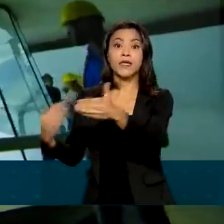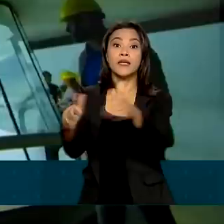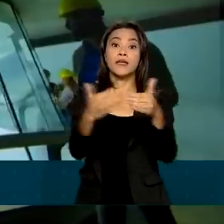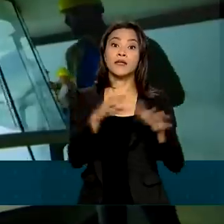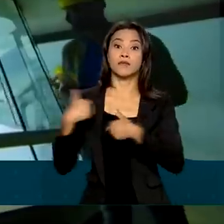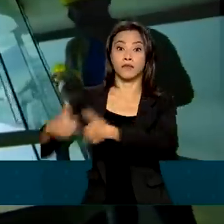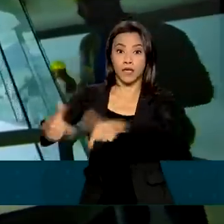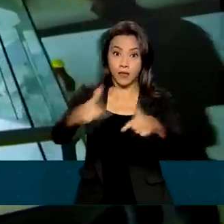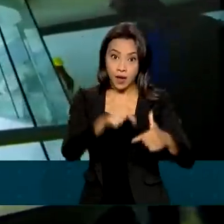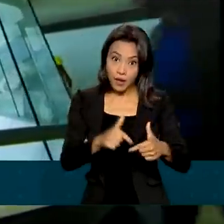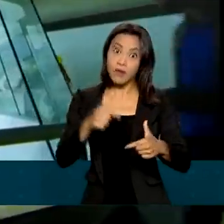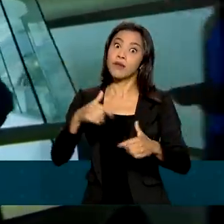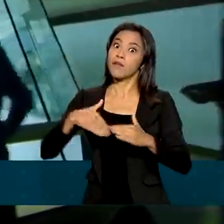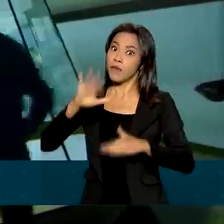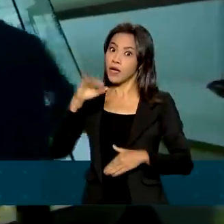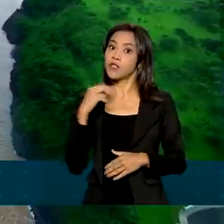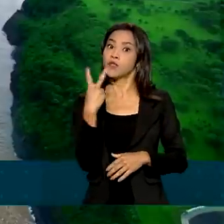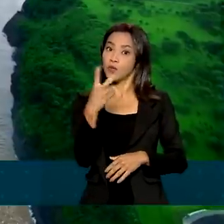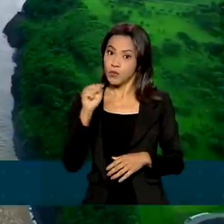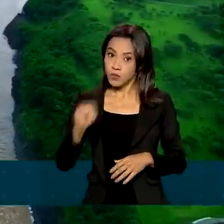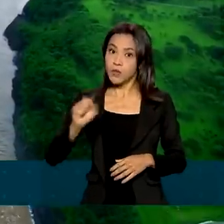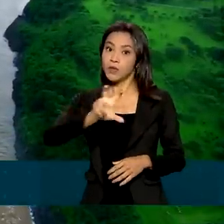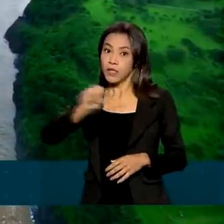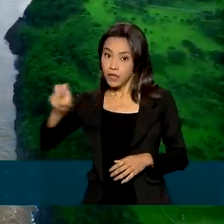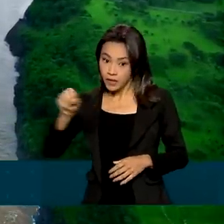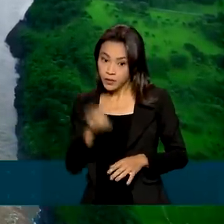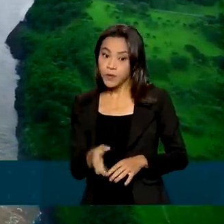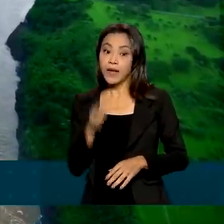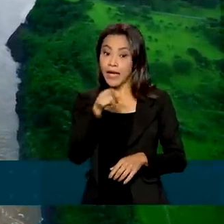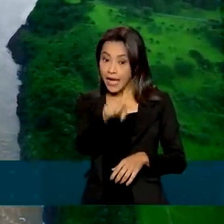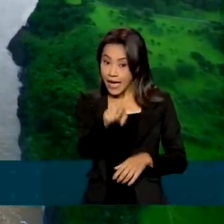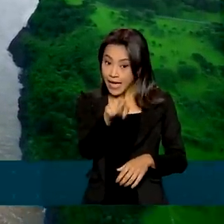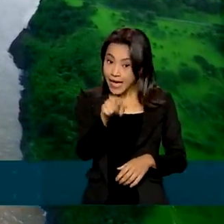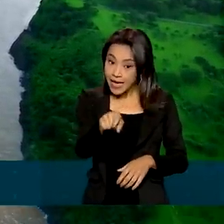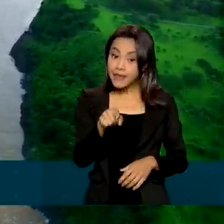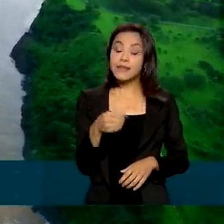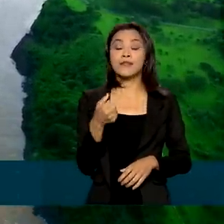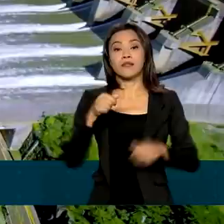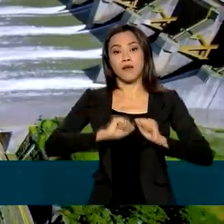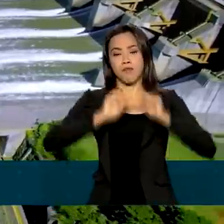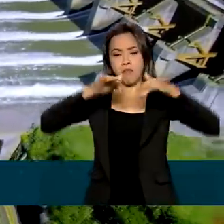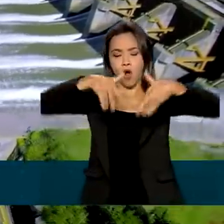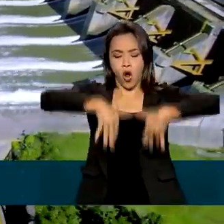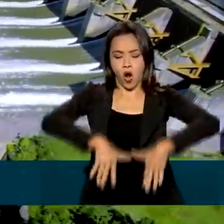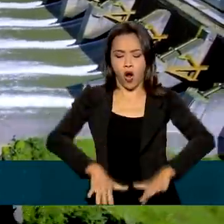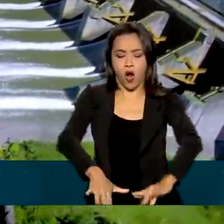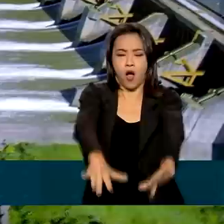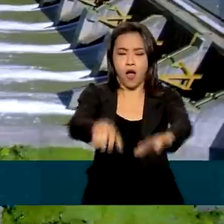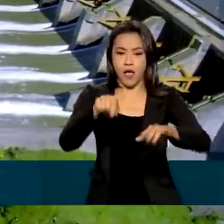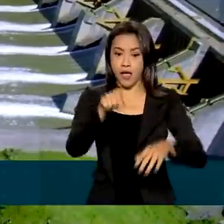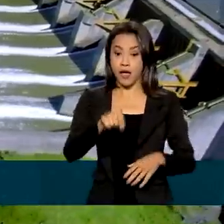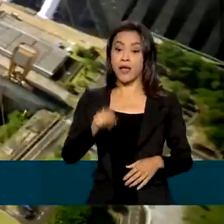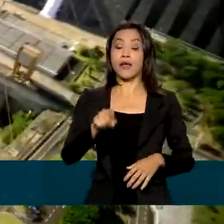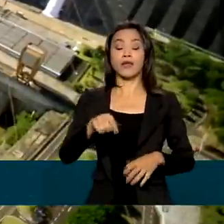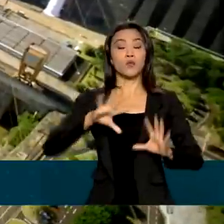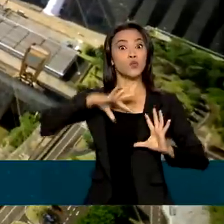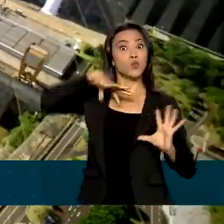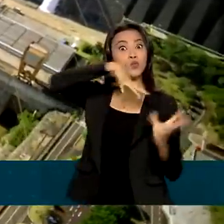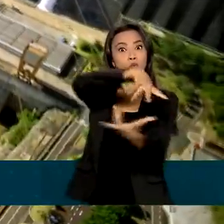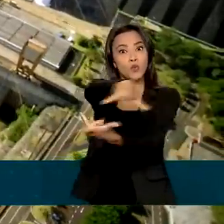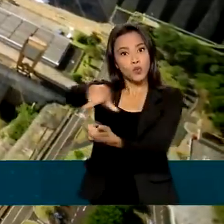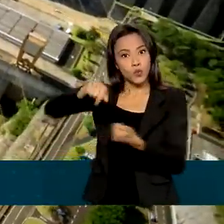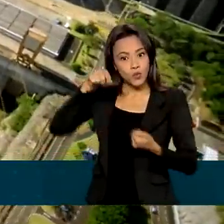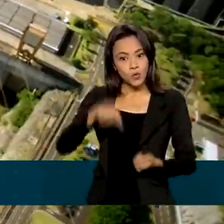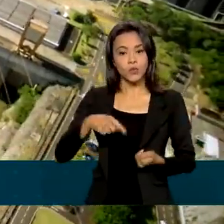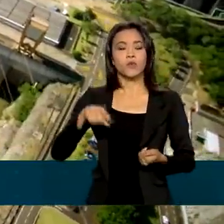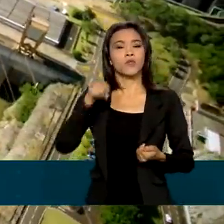ultrapassa a R 2.500 postos. A Binacional garante o título de maior usina hidrelétrica do mundo em